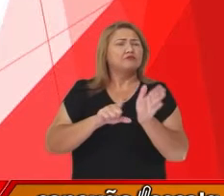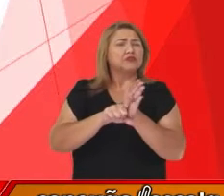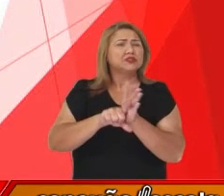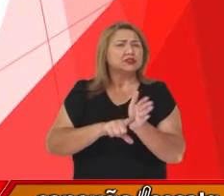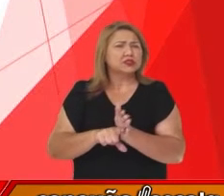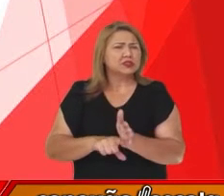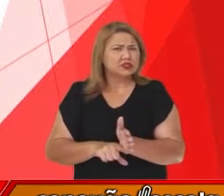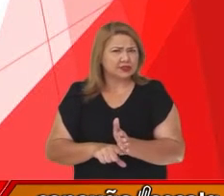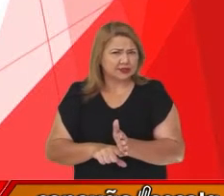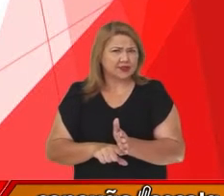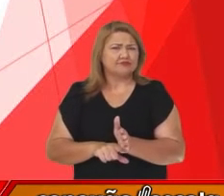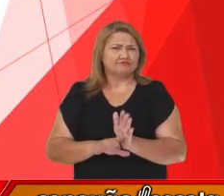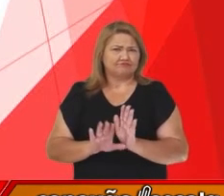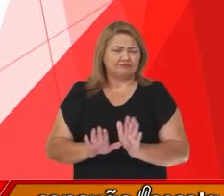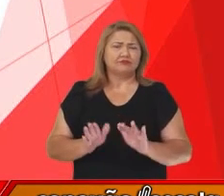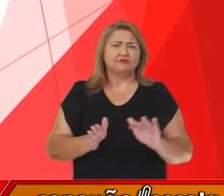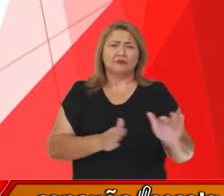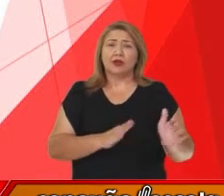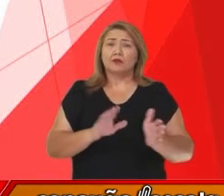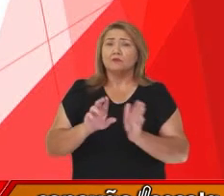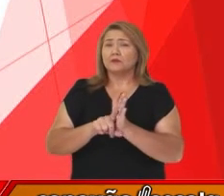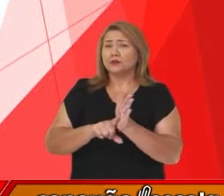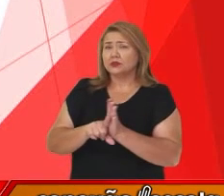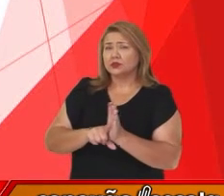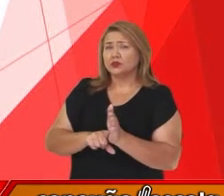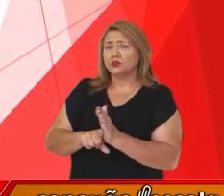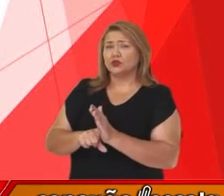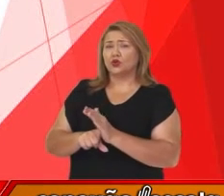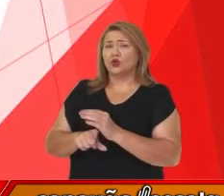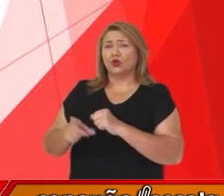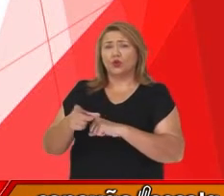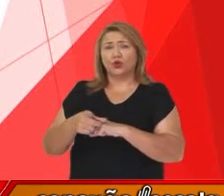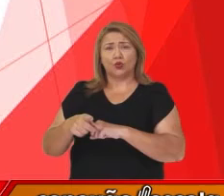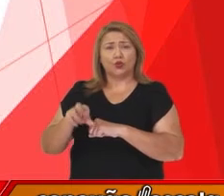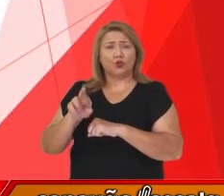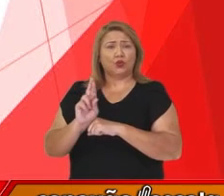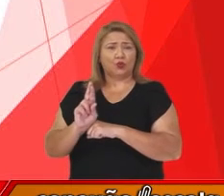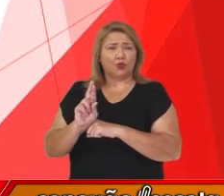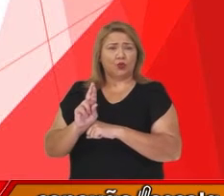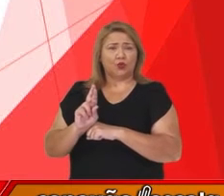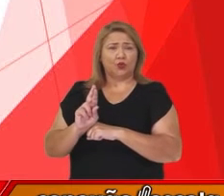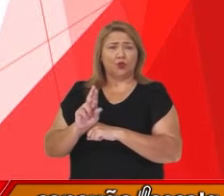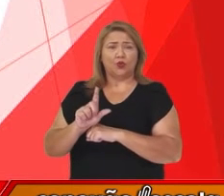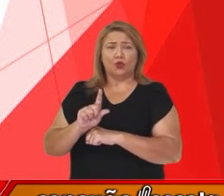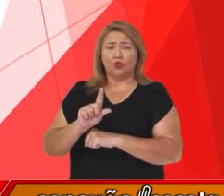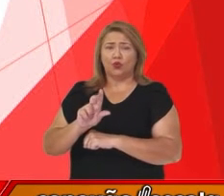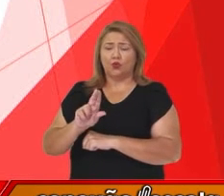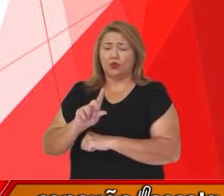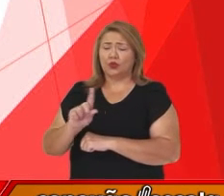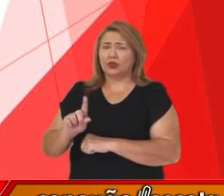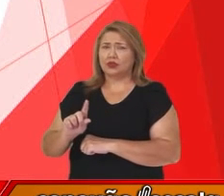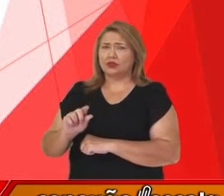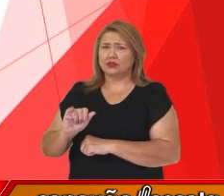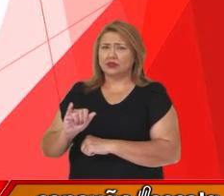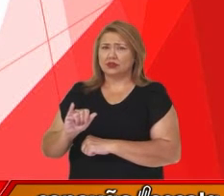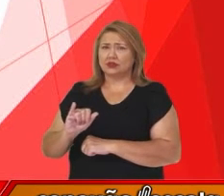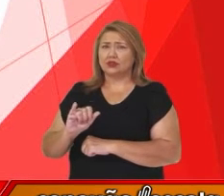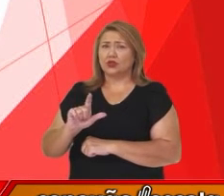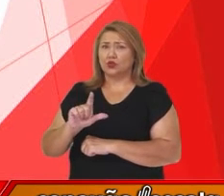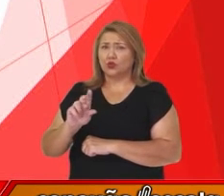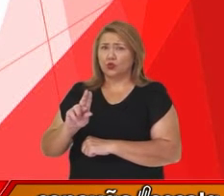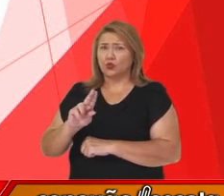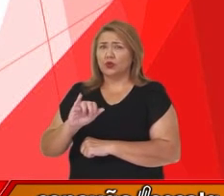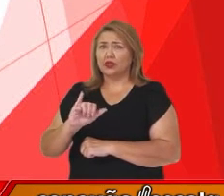realidade, de uma pesquisa realizada pelo doutor Luiz Valério P. Trindade, que ele é doutor em